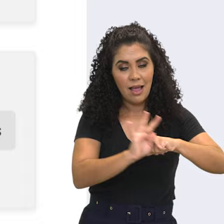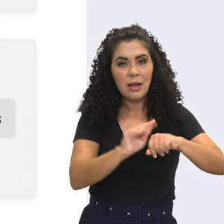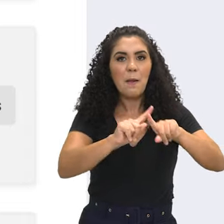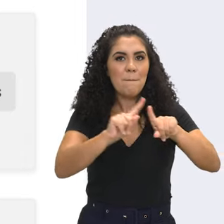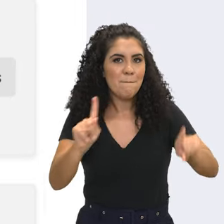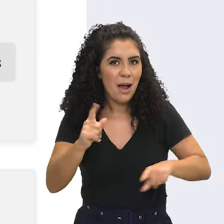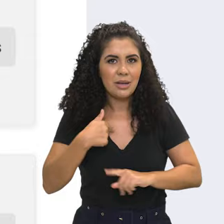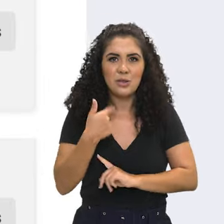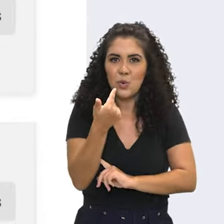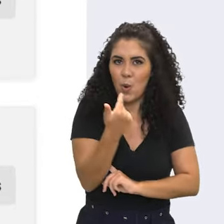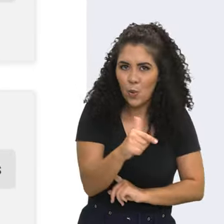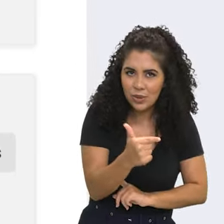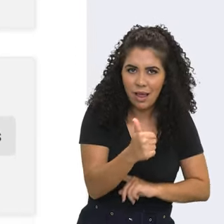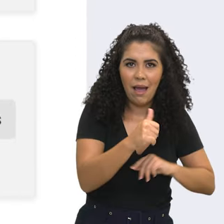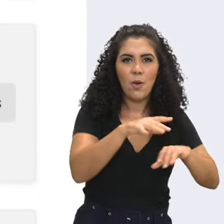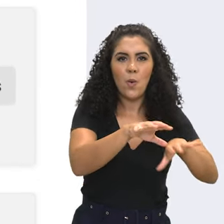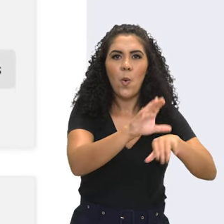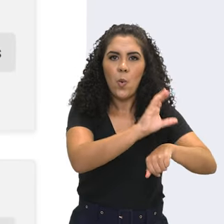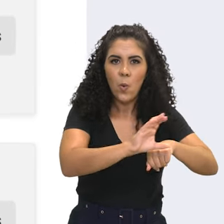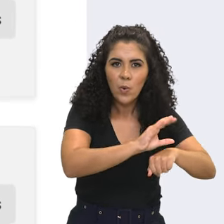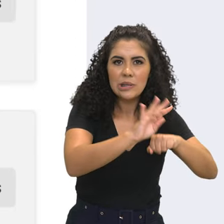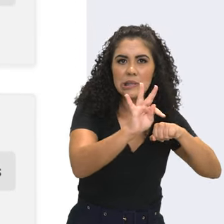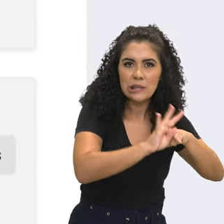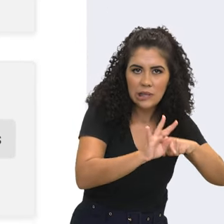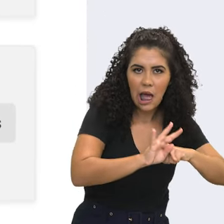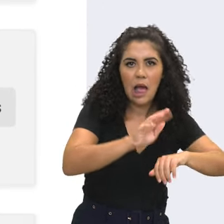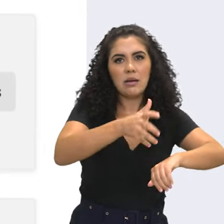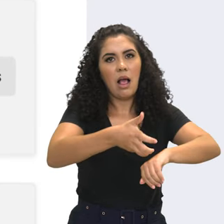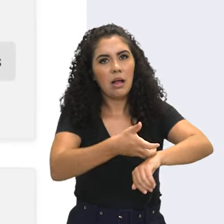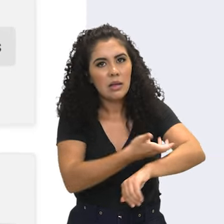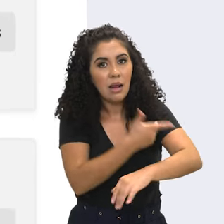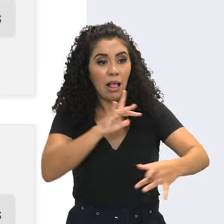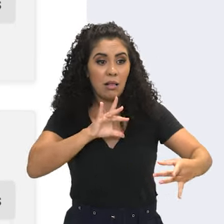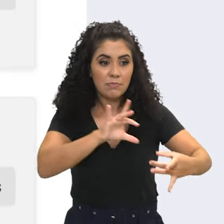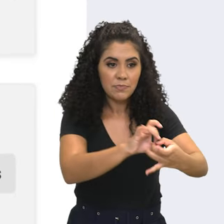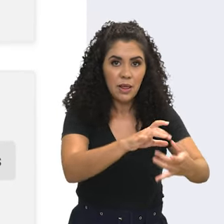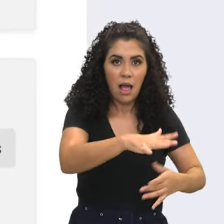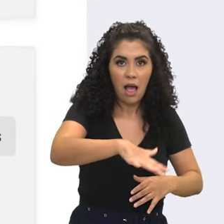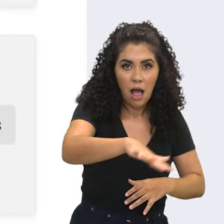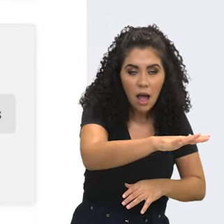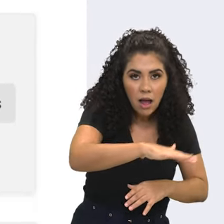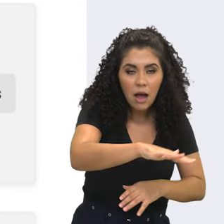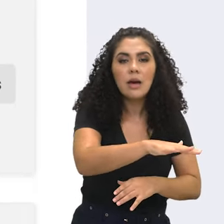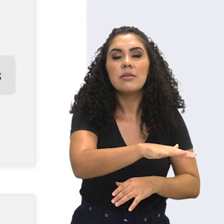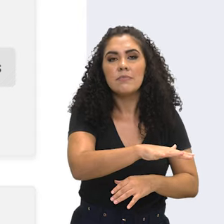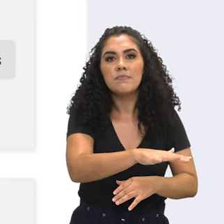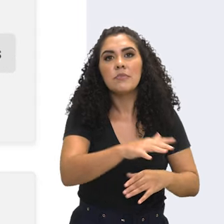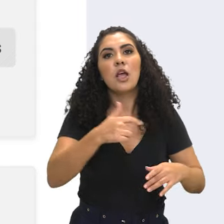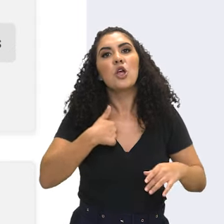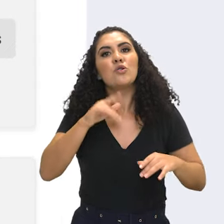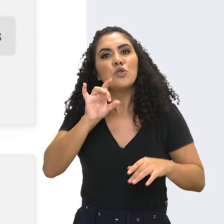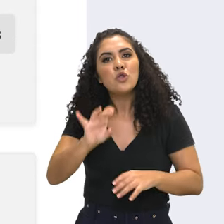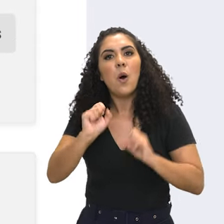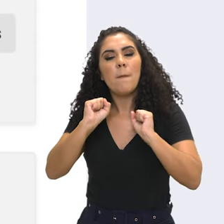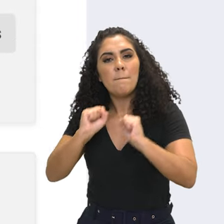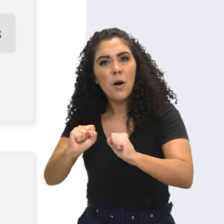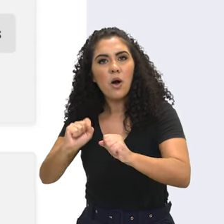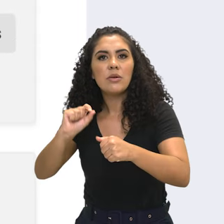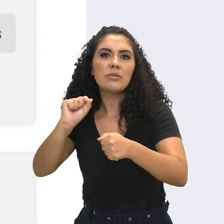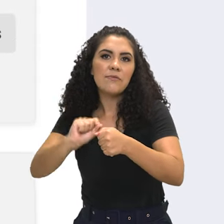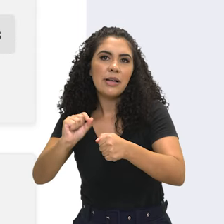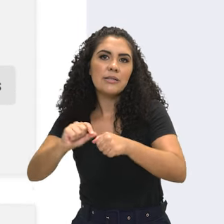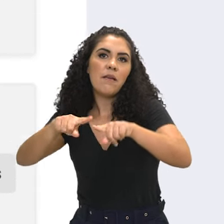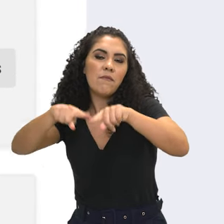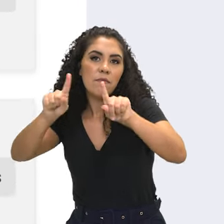técnico. Como eu não fiz nem o curso técnico agrícola, nem o curso técnico em laboratório, eu só vou